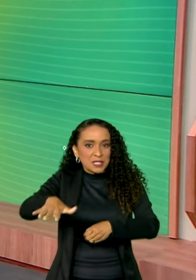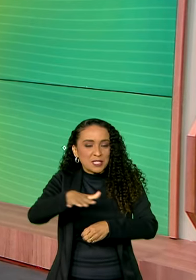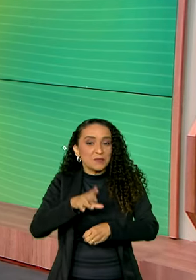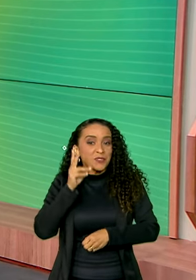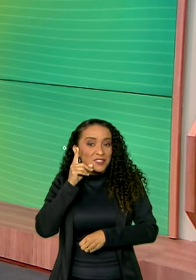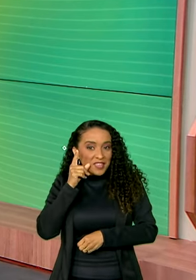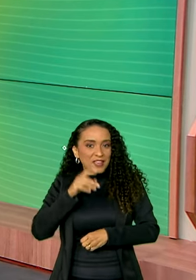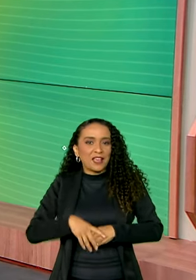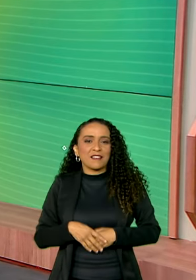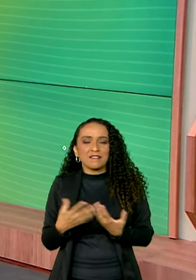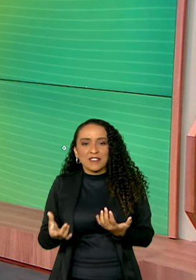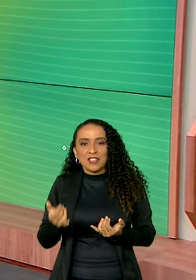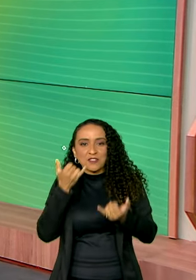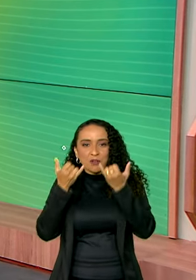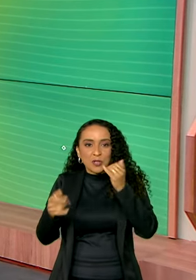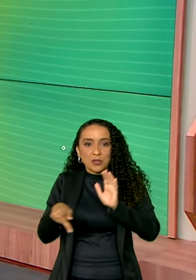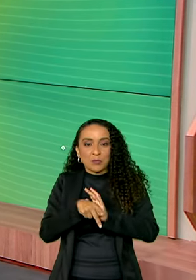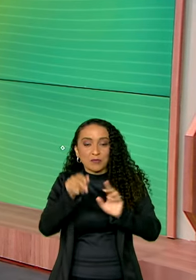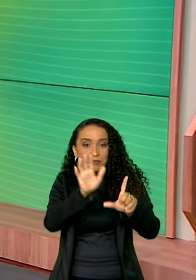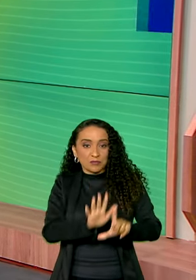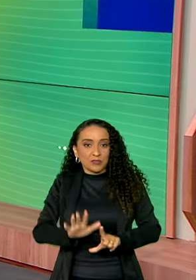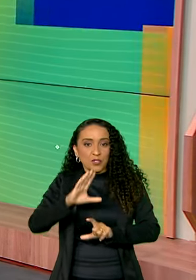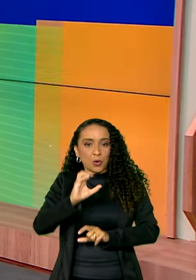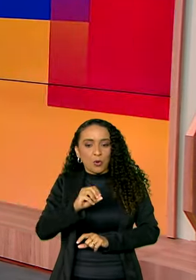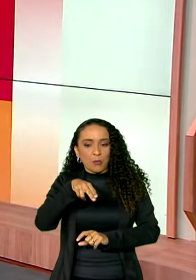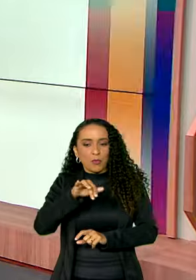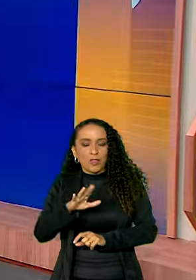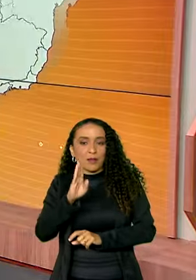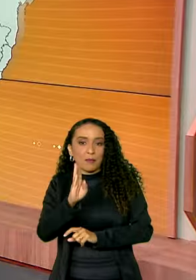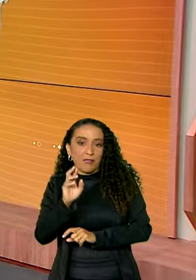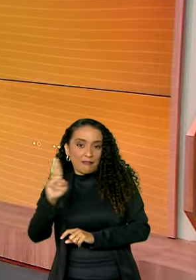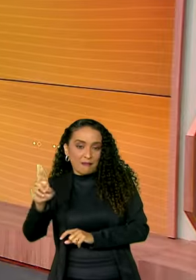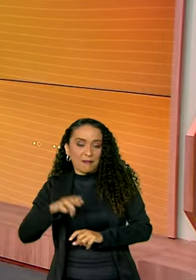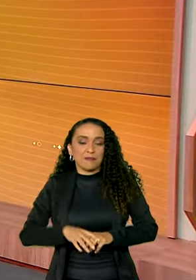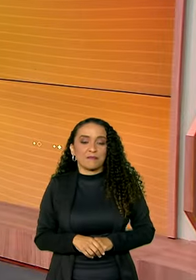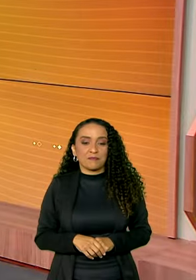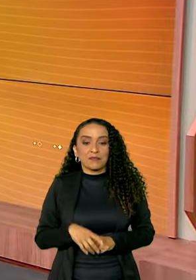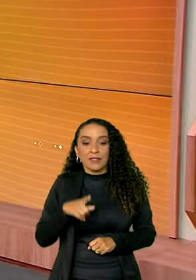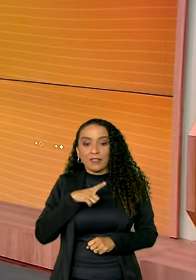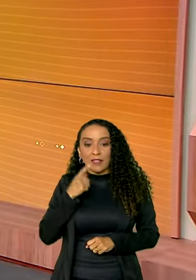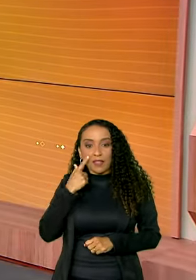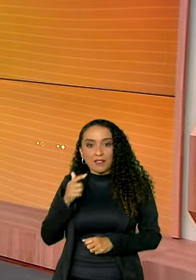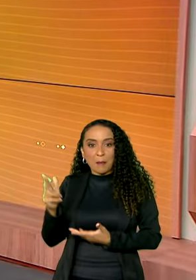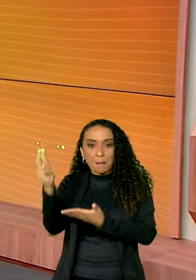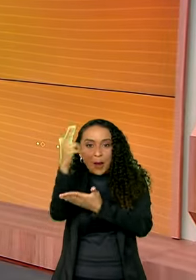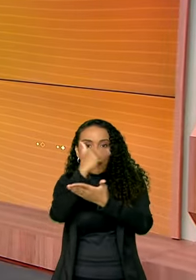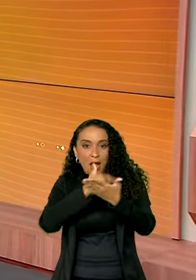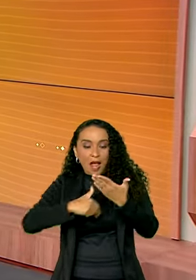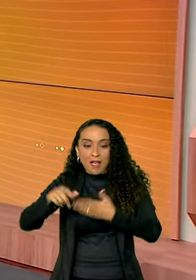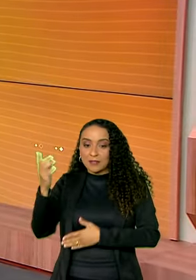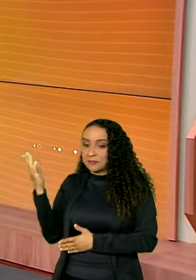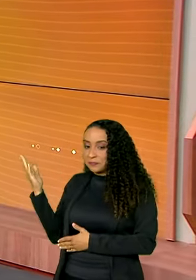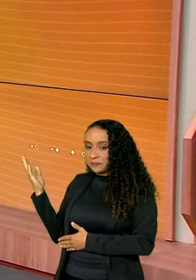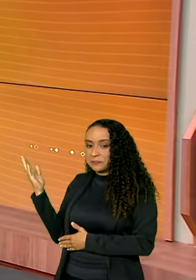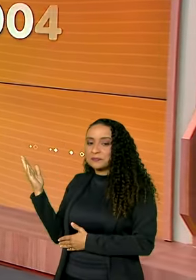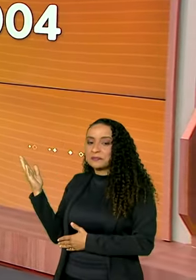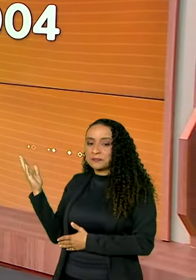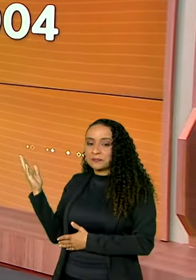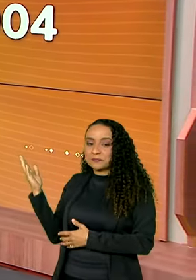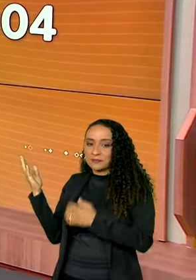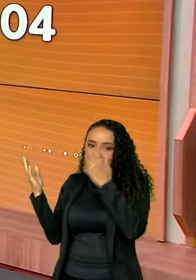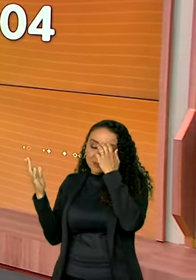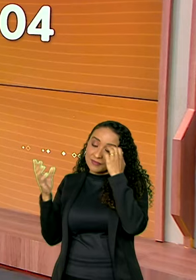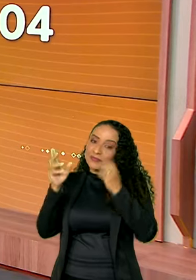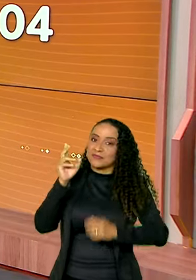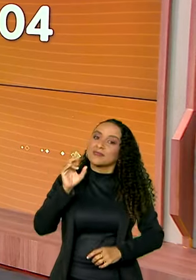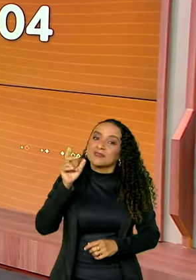cearense. A gente usa as informações da plataforma Comunica.br. A gente vai ver aqui no mapa Juazeiro do Norte, fica no